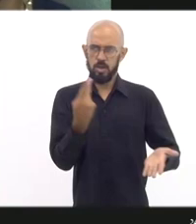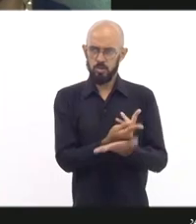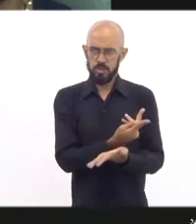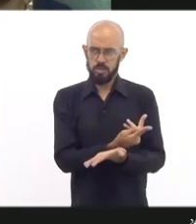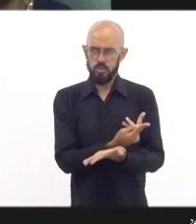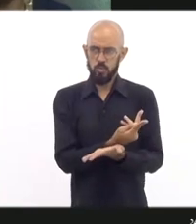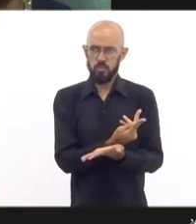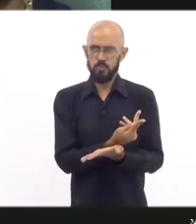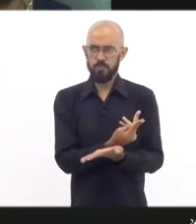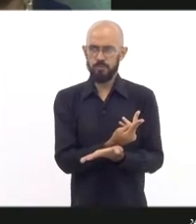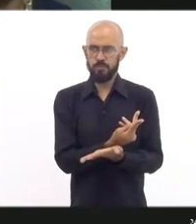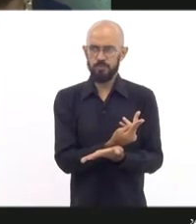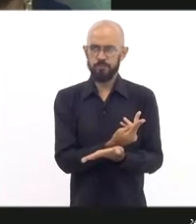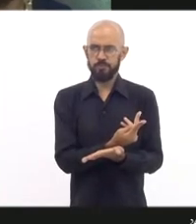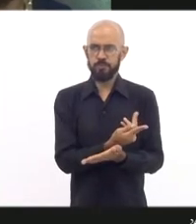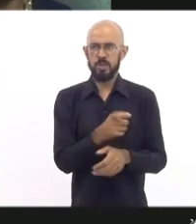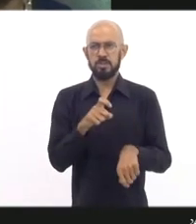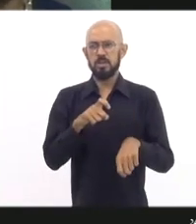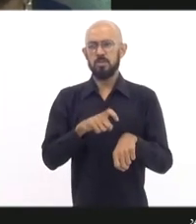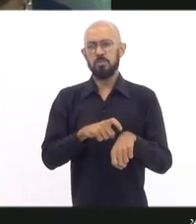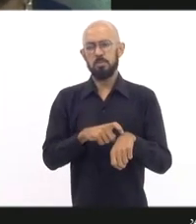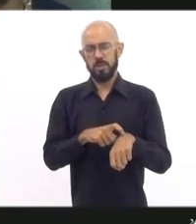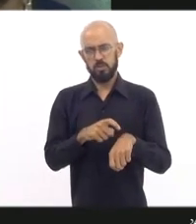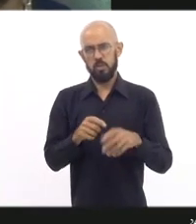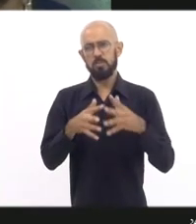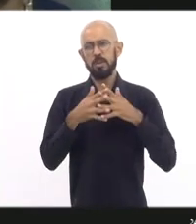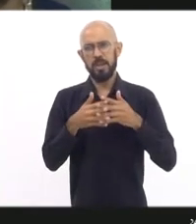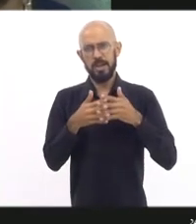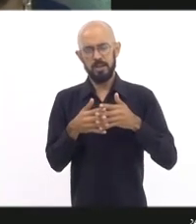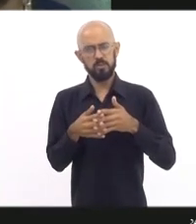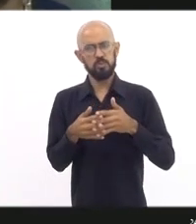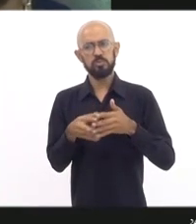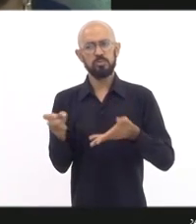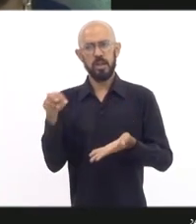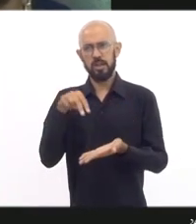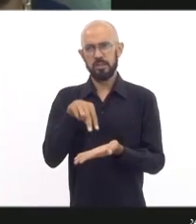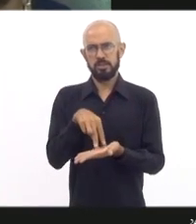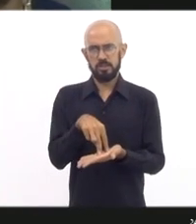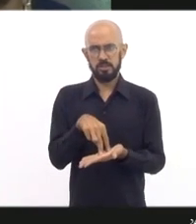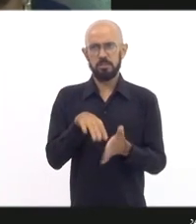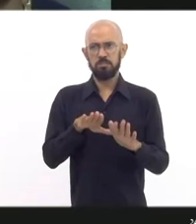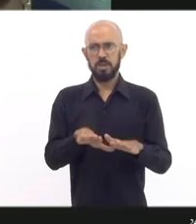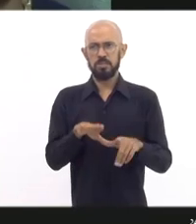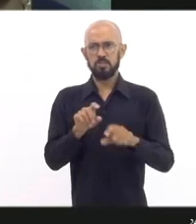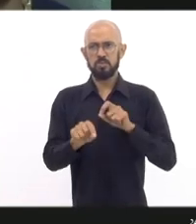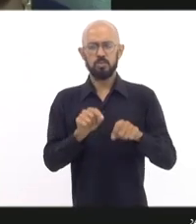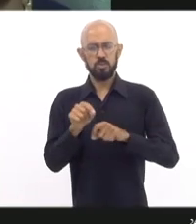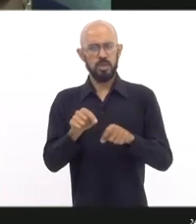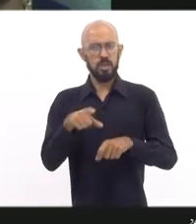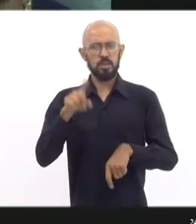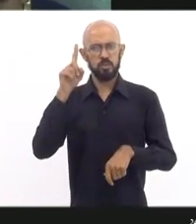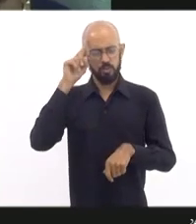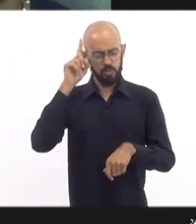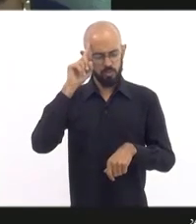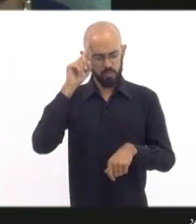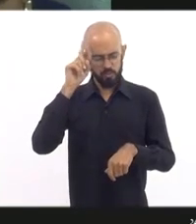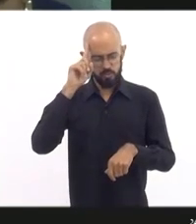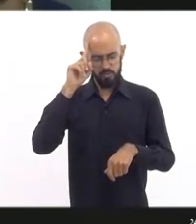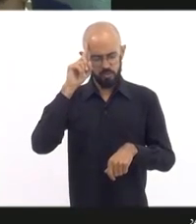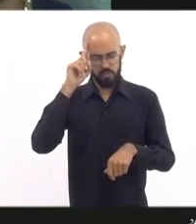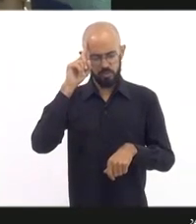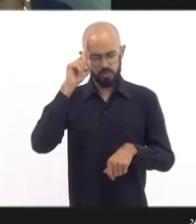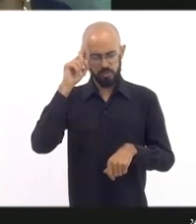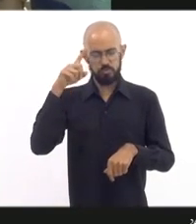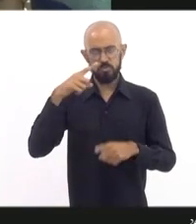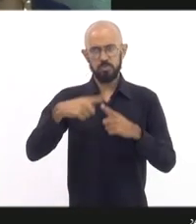assim, para mim está sendo muito difícil estar aqui, mas eu busco forças todos os dias, porque eu tenho uma criança de